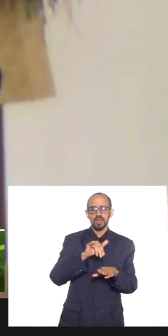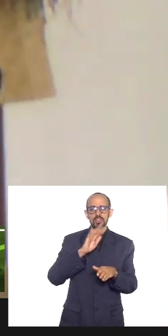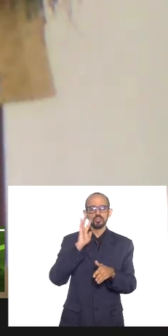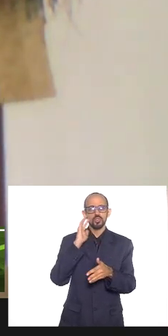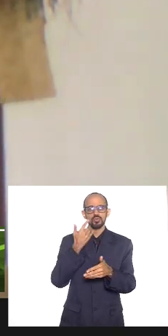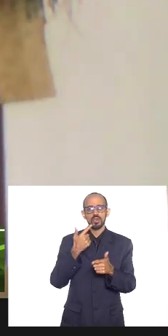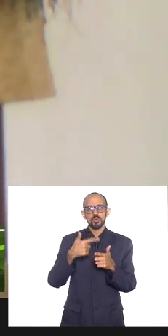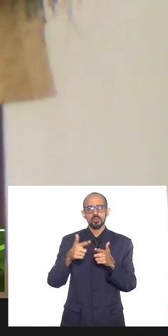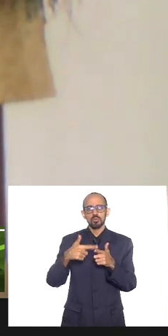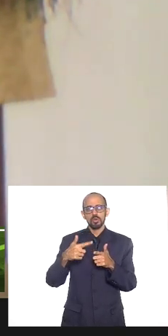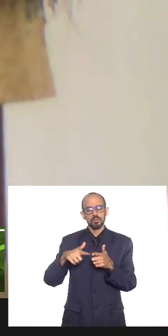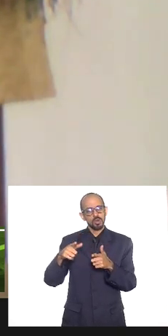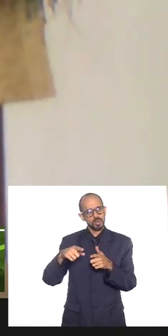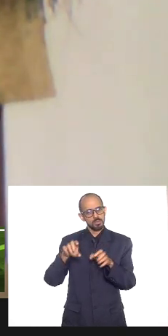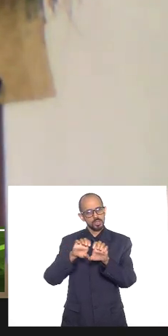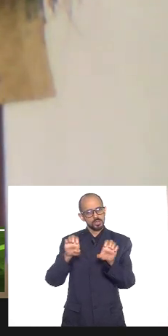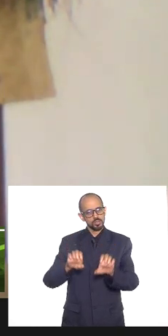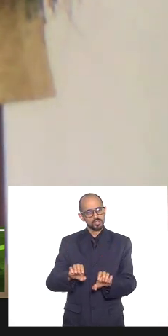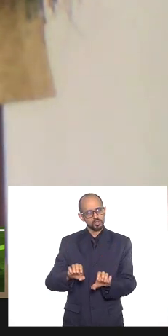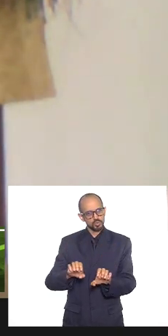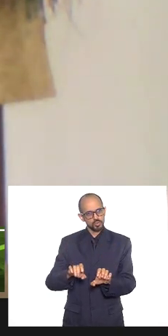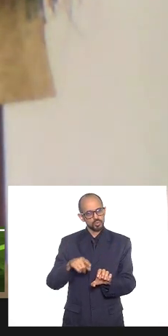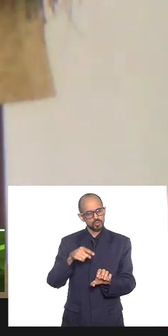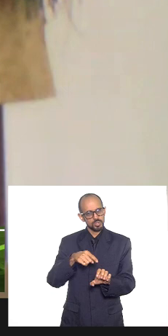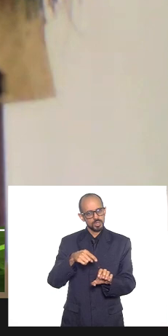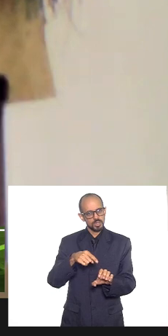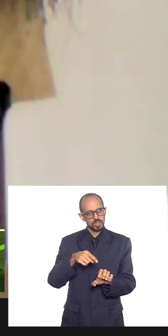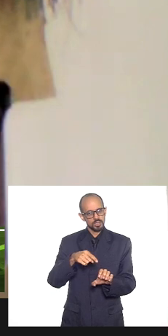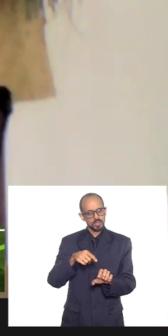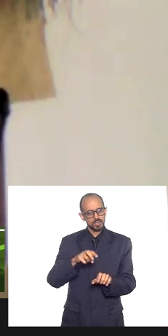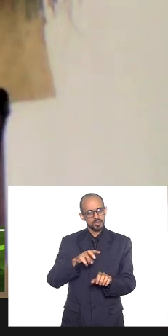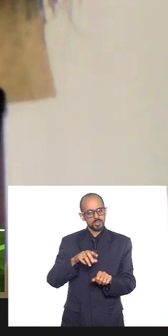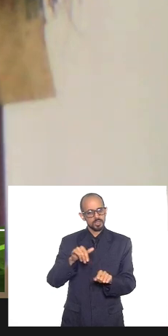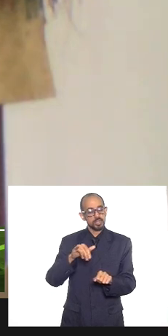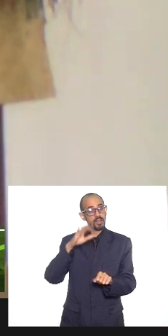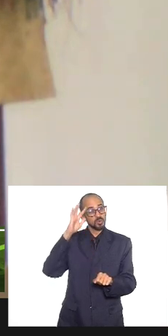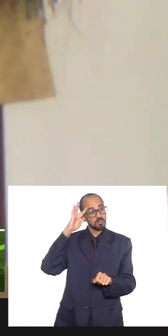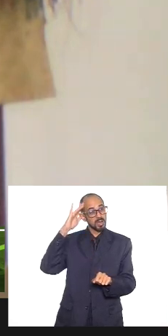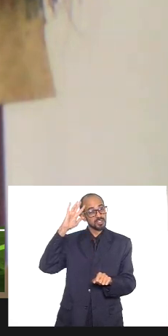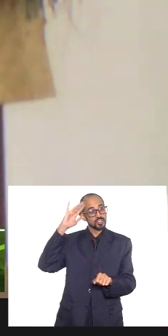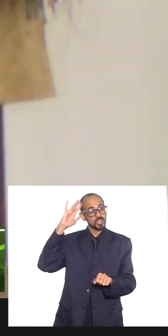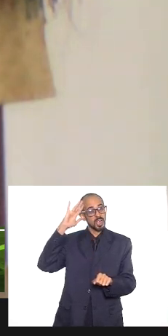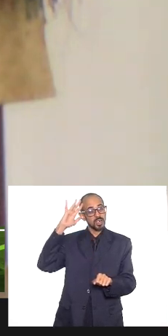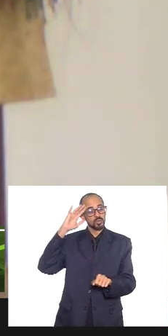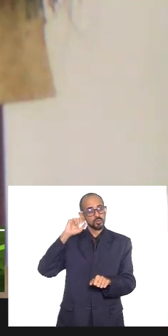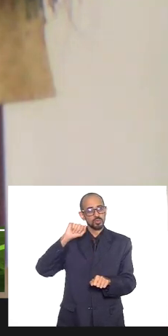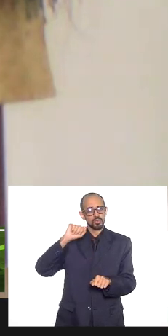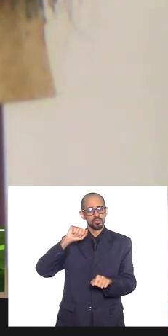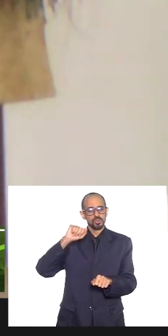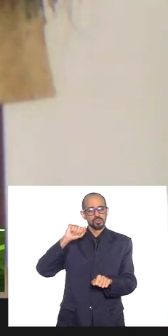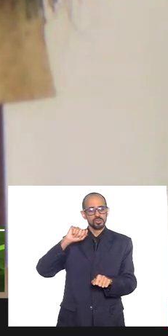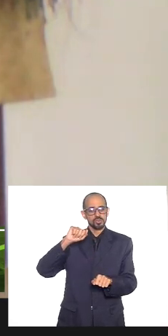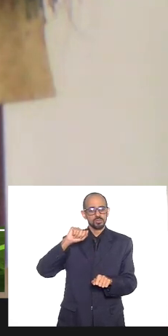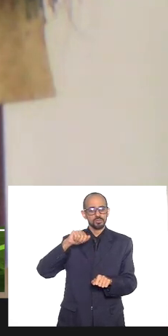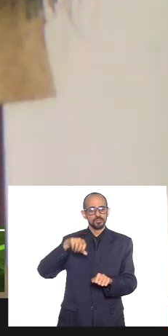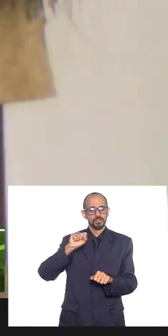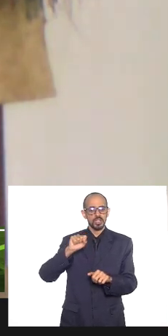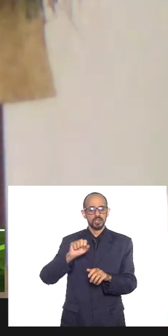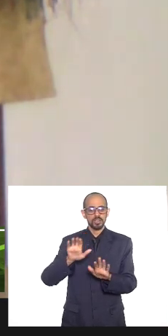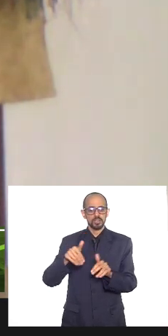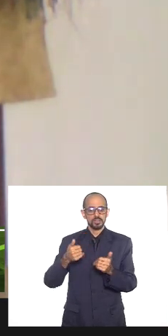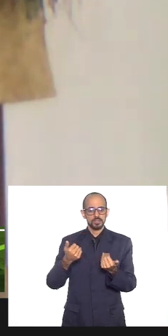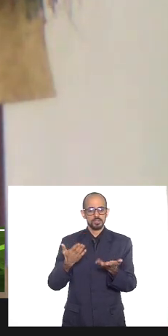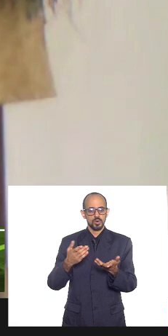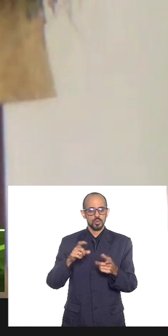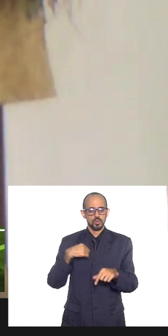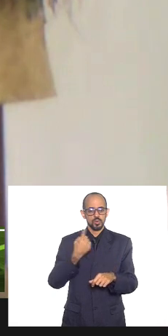assim de satório estrutural estruturante que dá no imaginário né etc e tal então